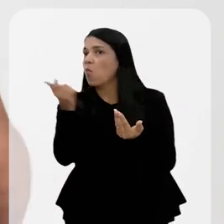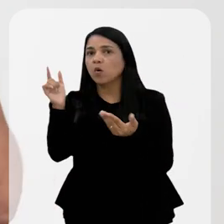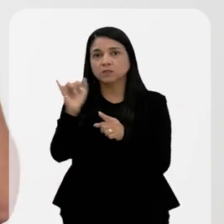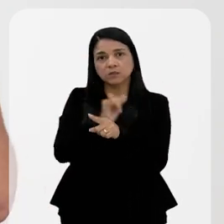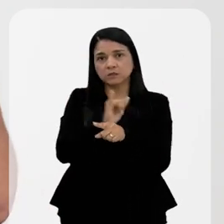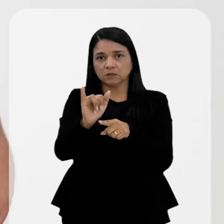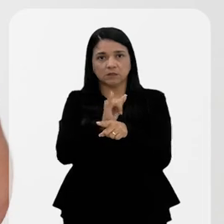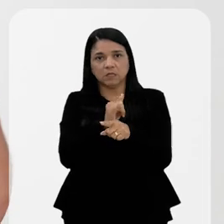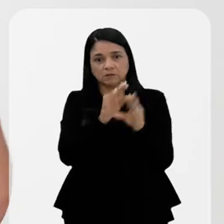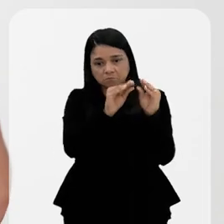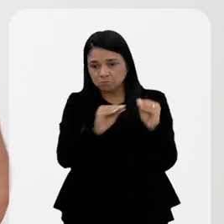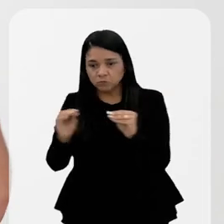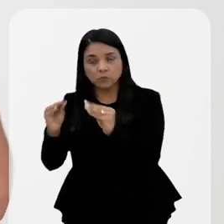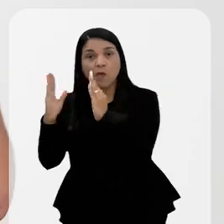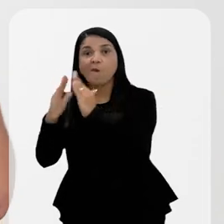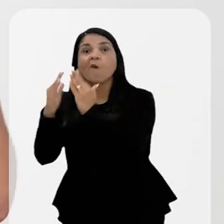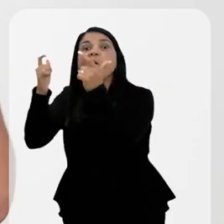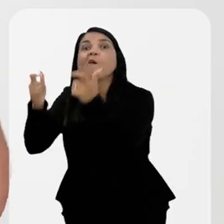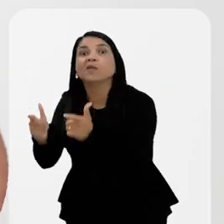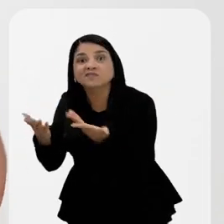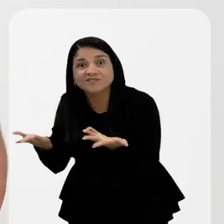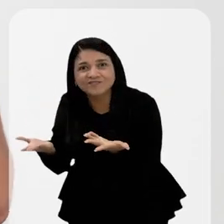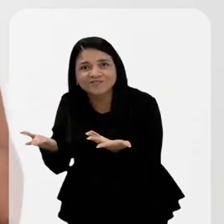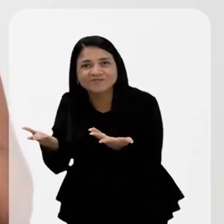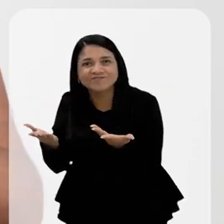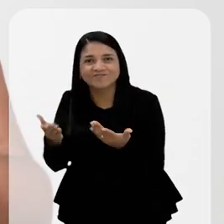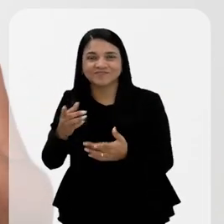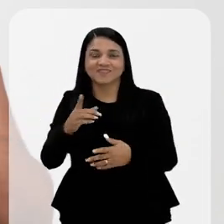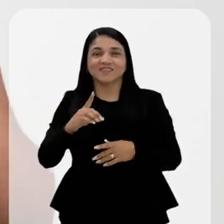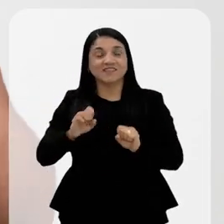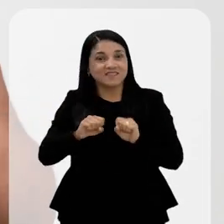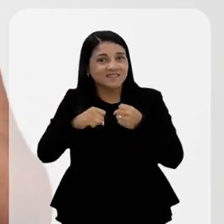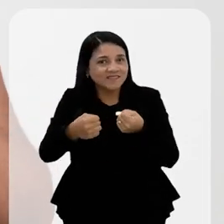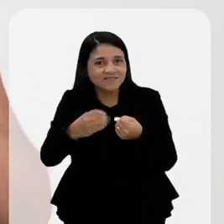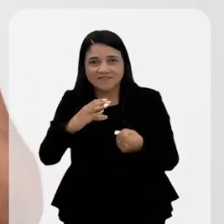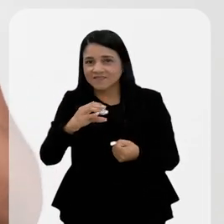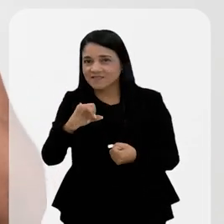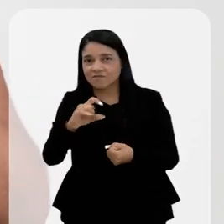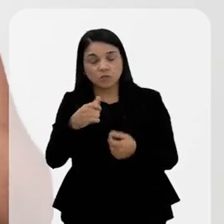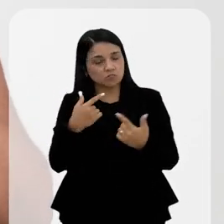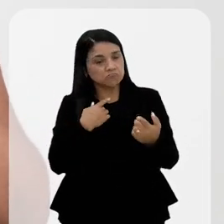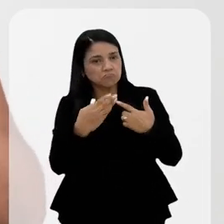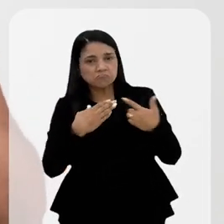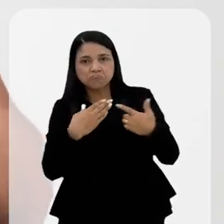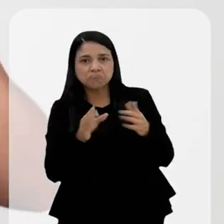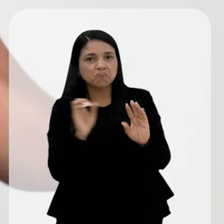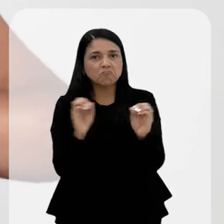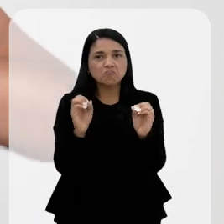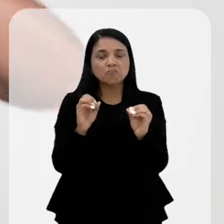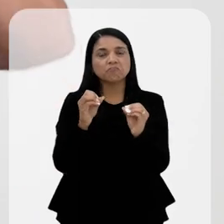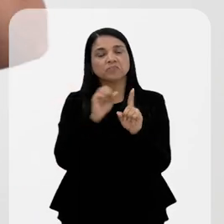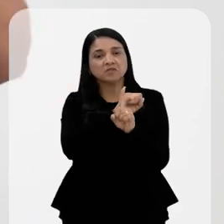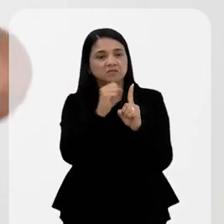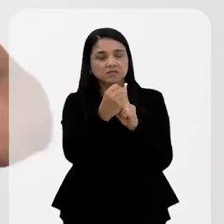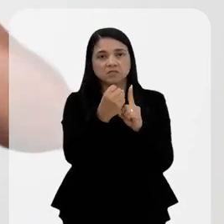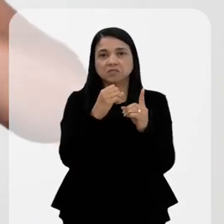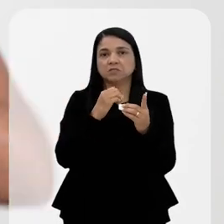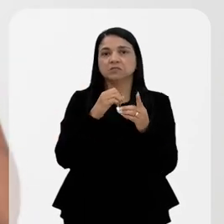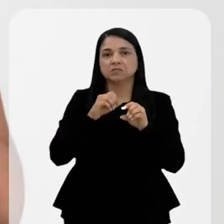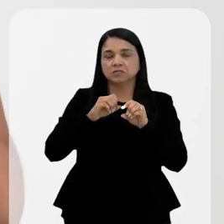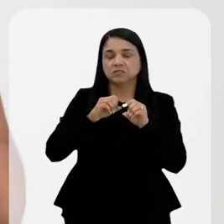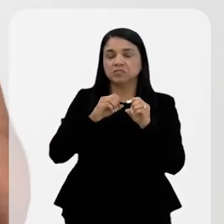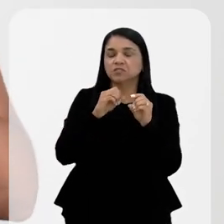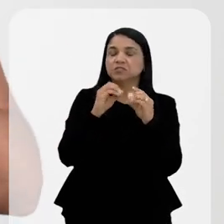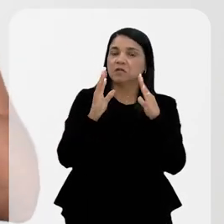Porque a Defesa Civil não está dialogando também com a Secretaria de Habitação ou com a Secretaria de